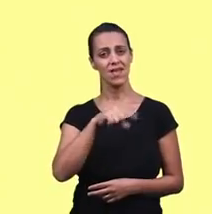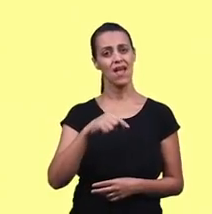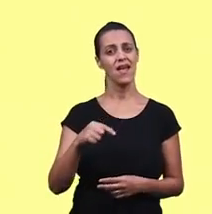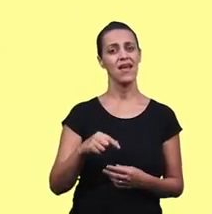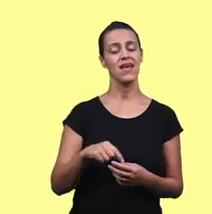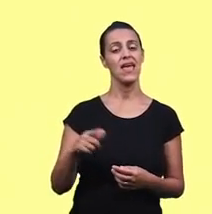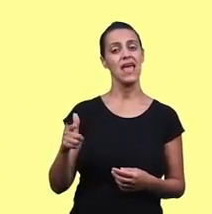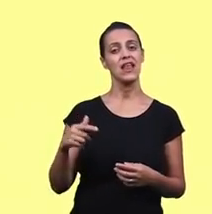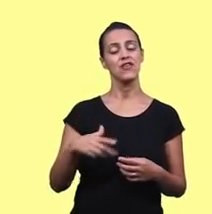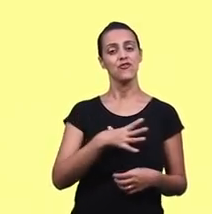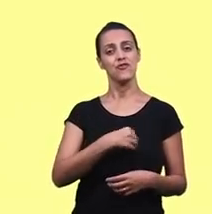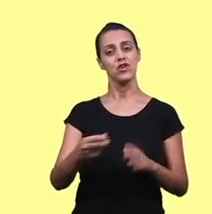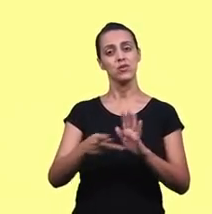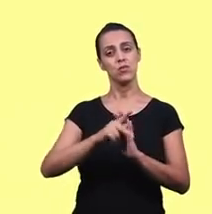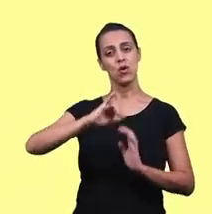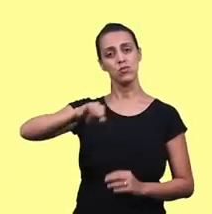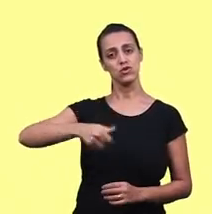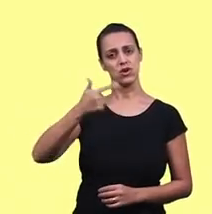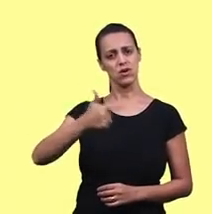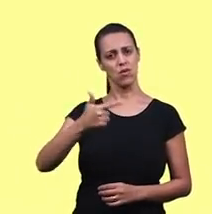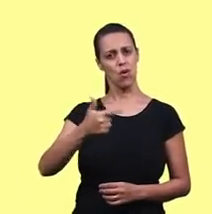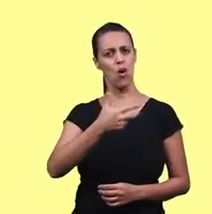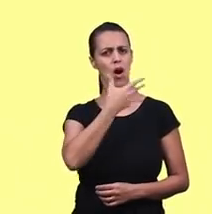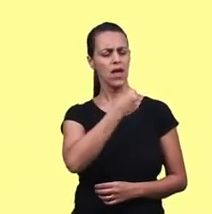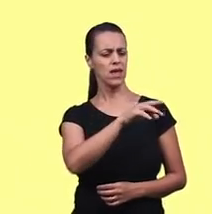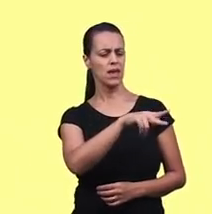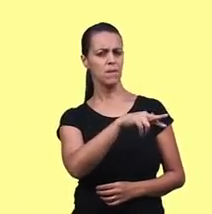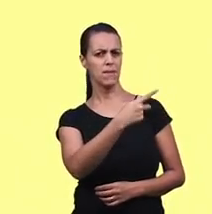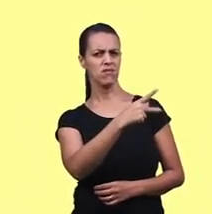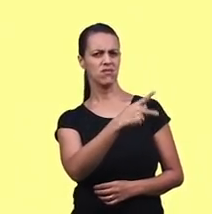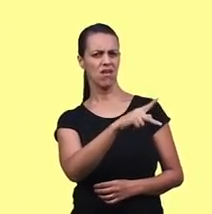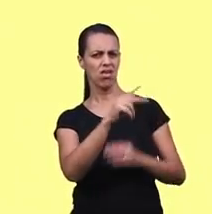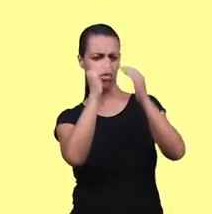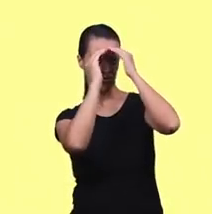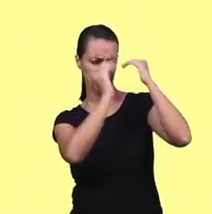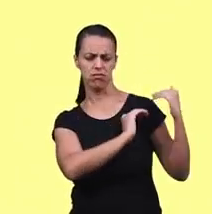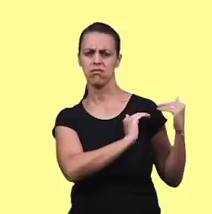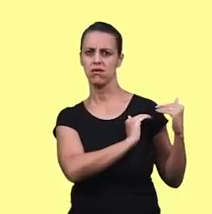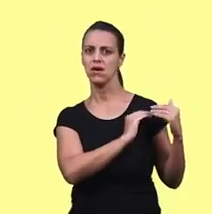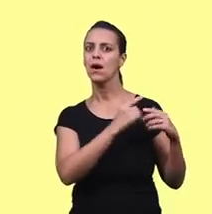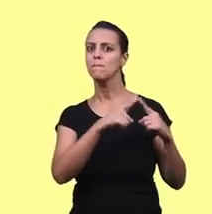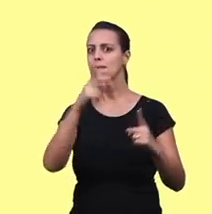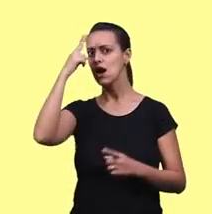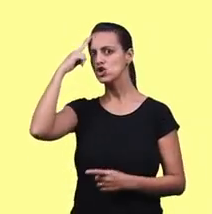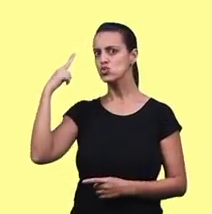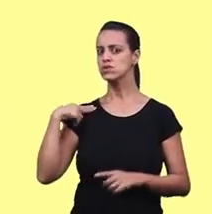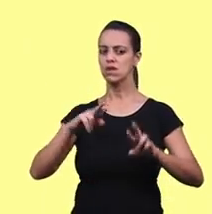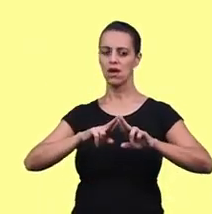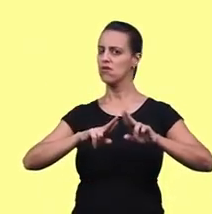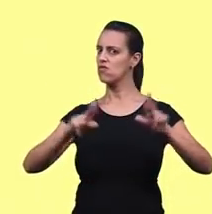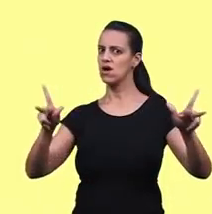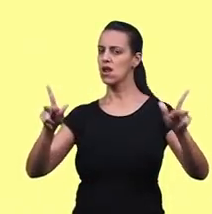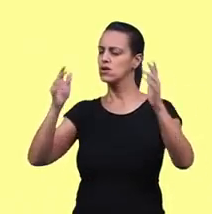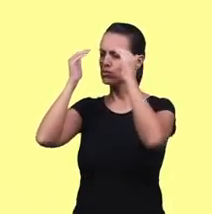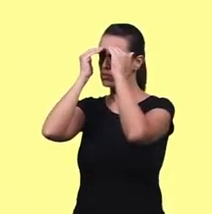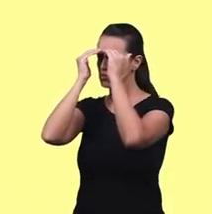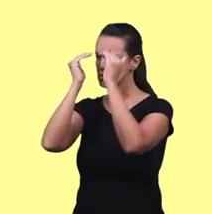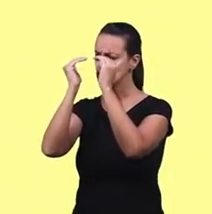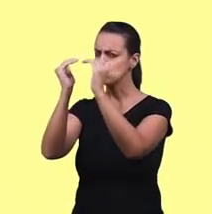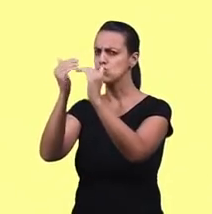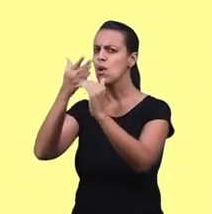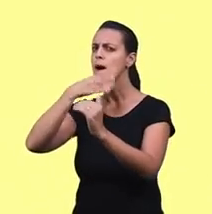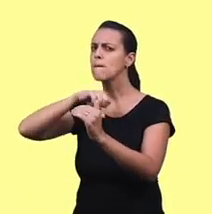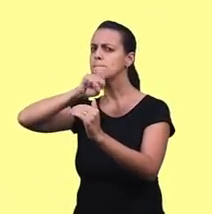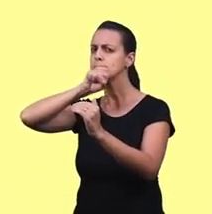desobedientes Mas José, ele obedecia ao seu pai em tudo Foi com o seu